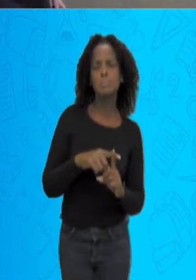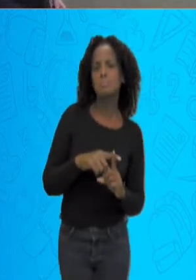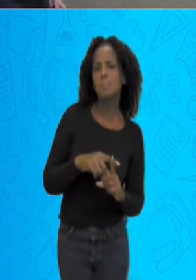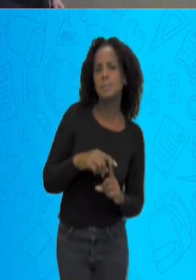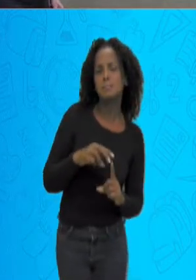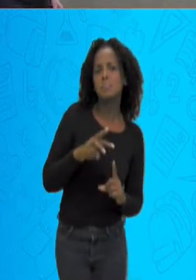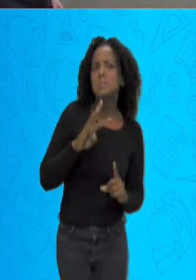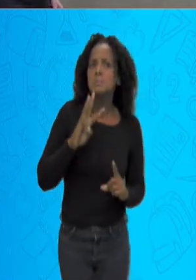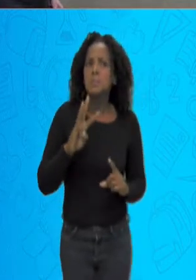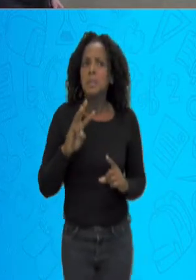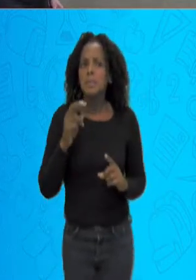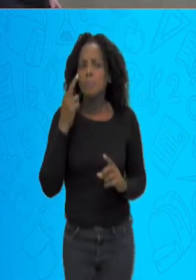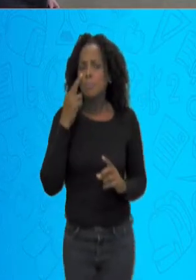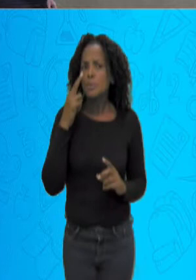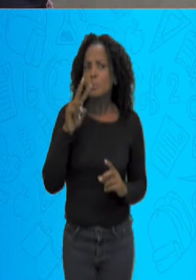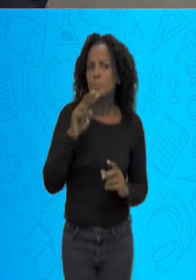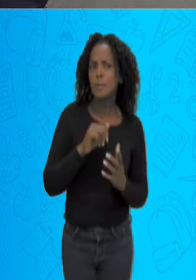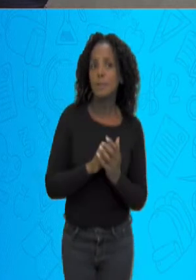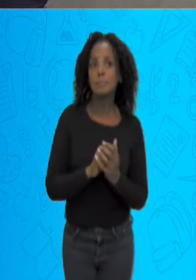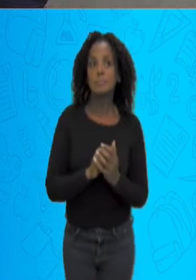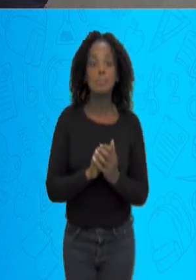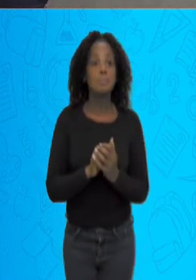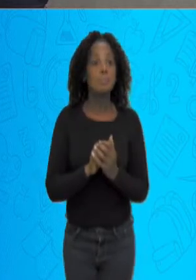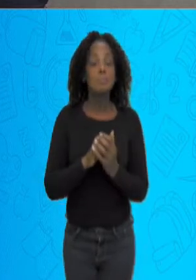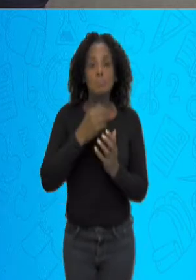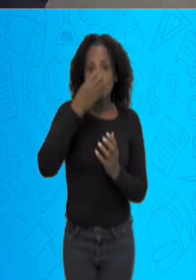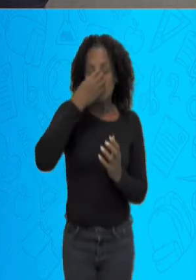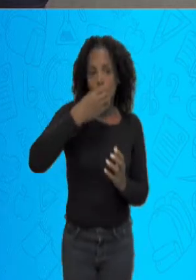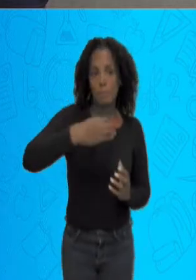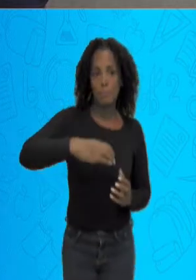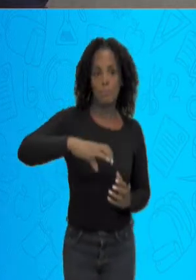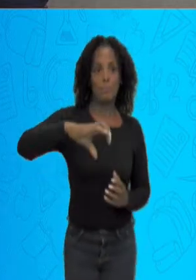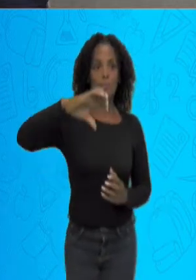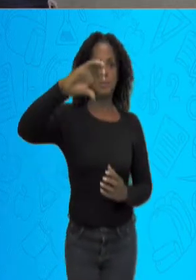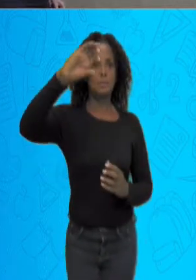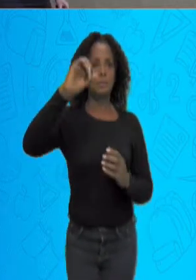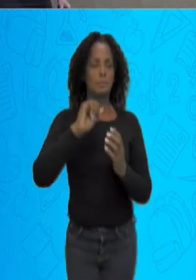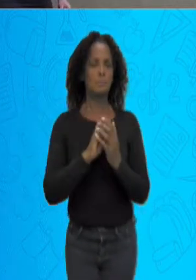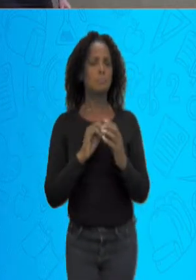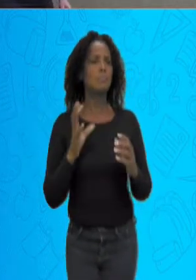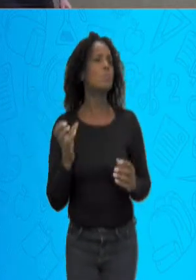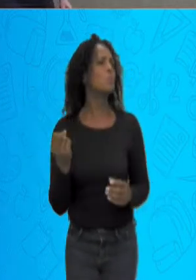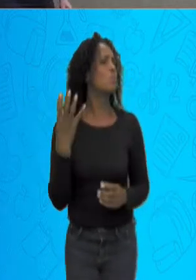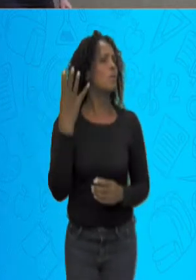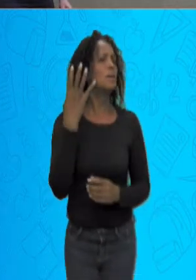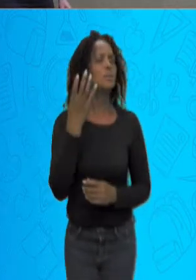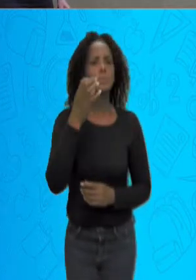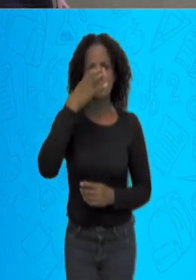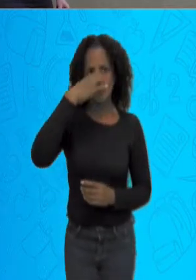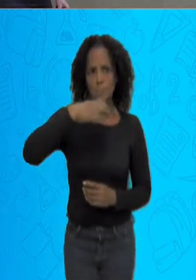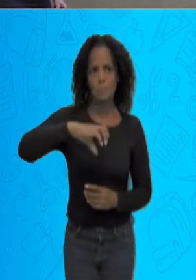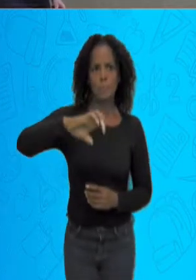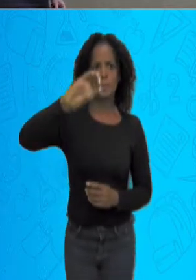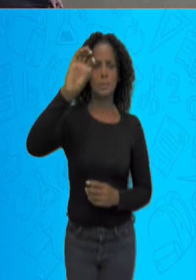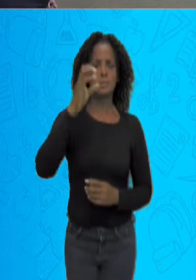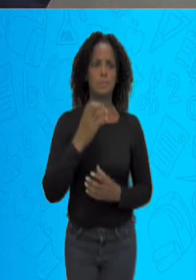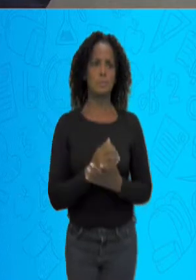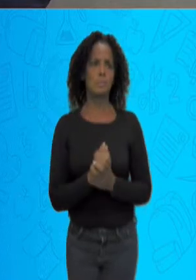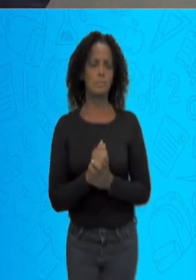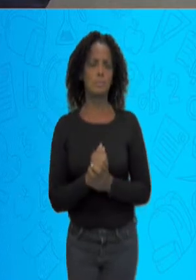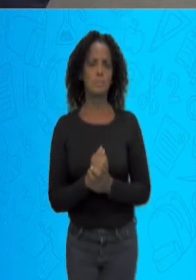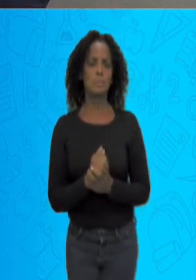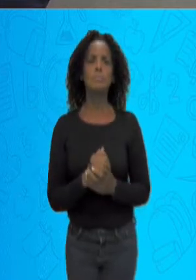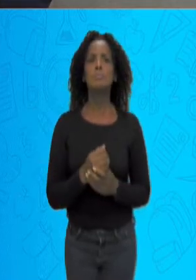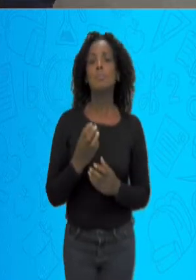o quê que vai vir agora para a gente somar? Olha o elefante. Será quantos elefantes nós temos aqui? Eu quero que vocês